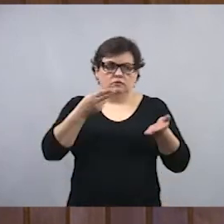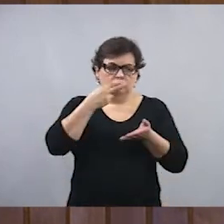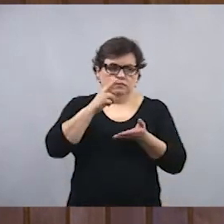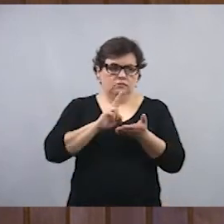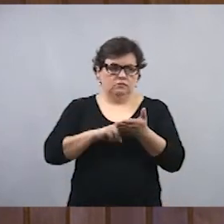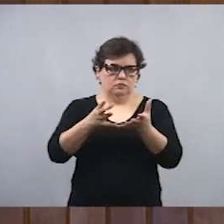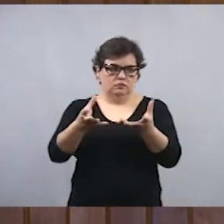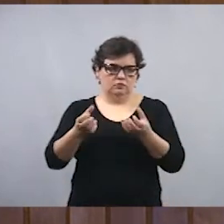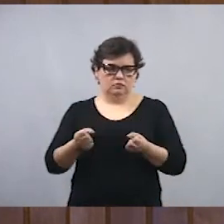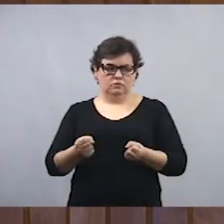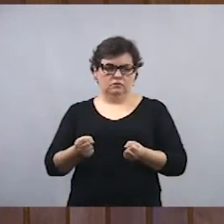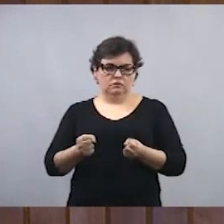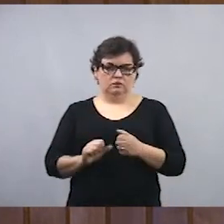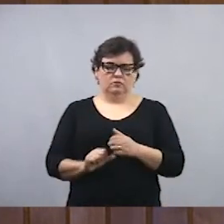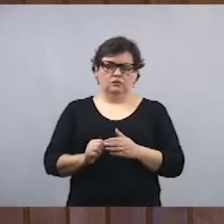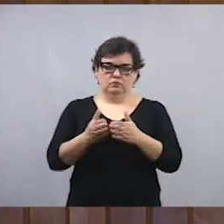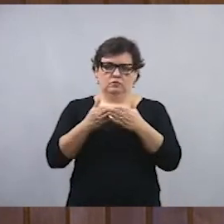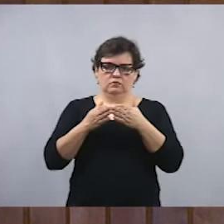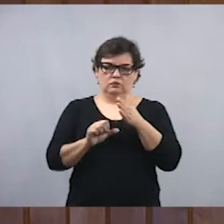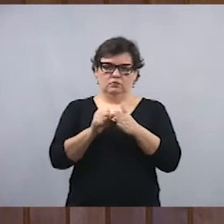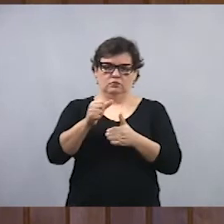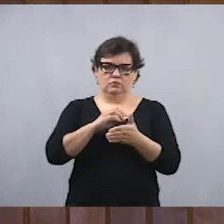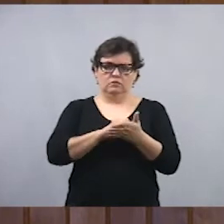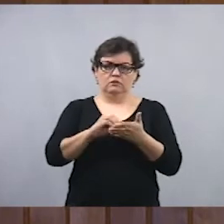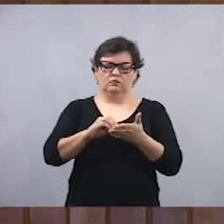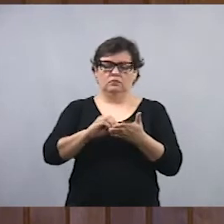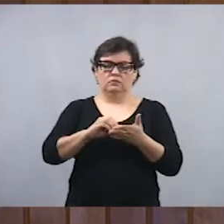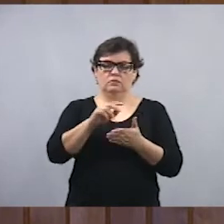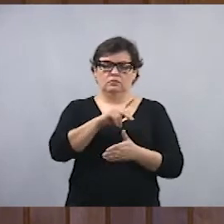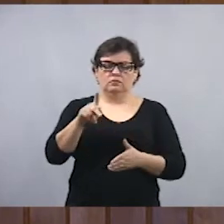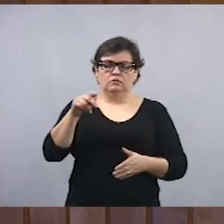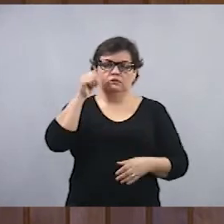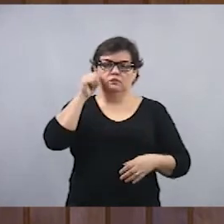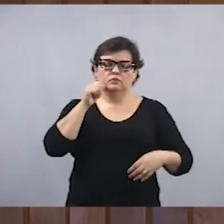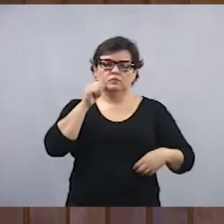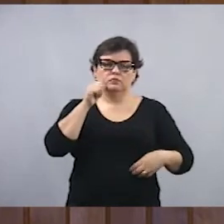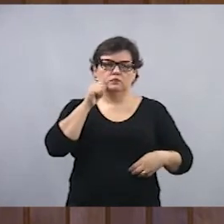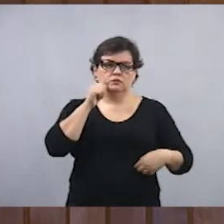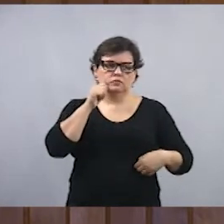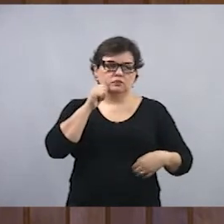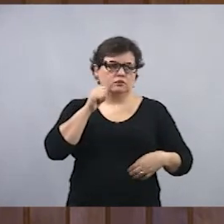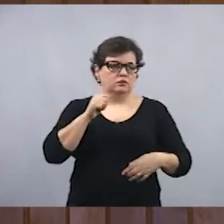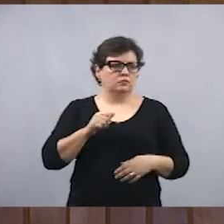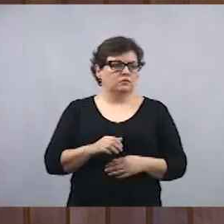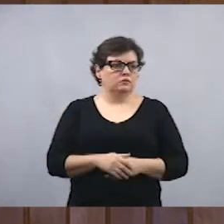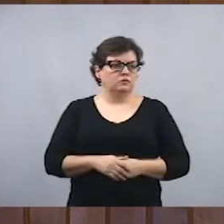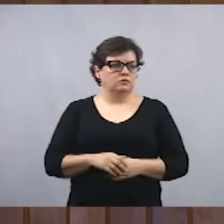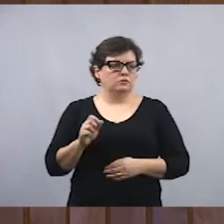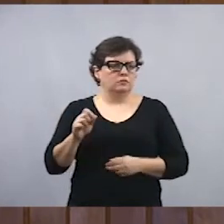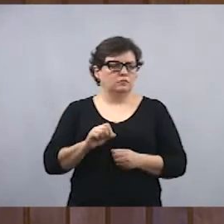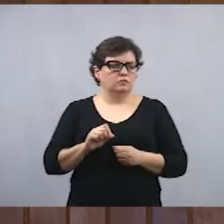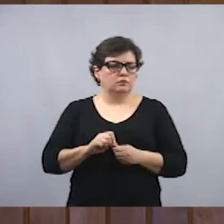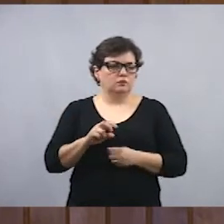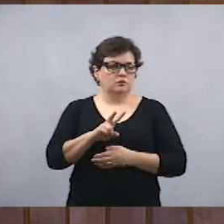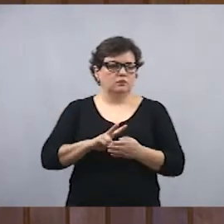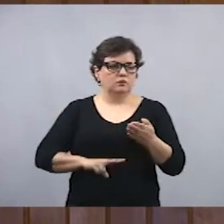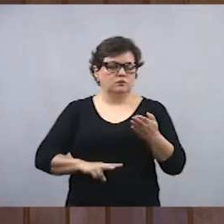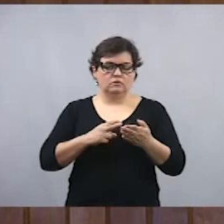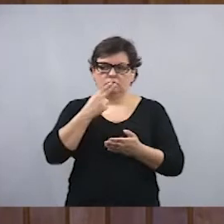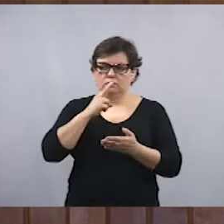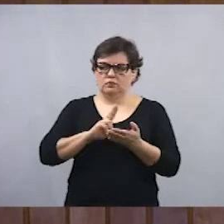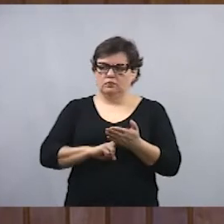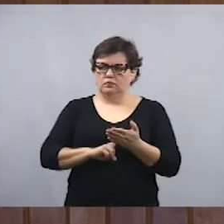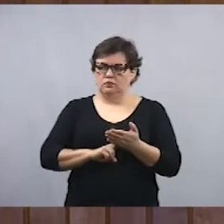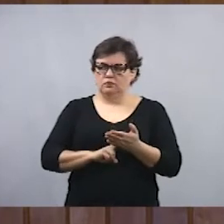o de diretor de segurança pública, com status de secretário, foi retirado da Câmara pelo próprio Executivo Municipal. A informação foi